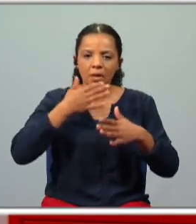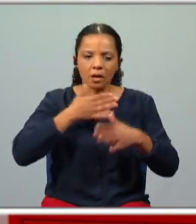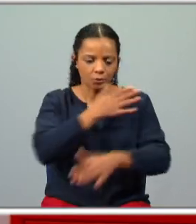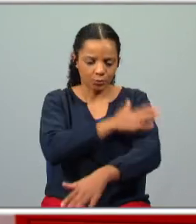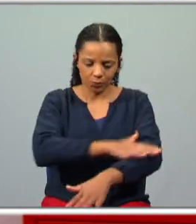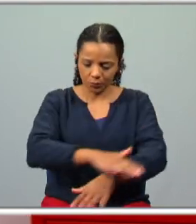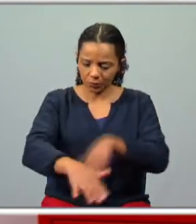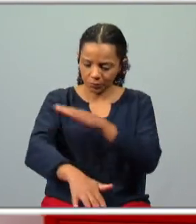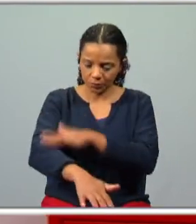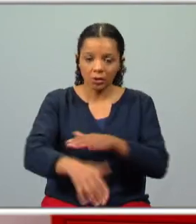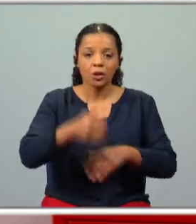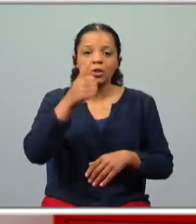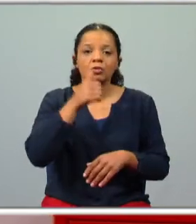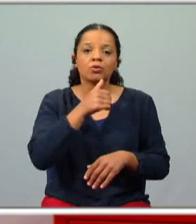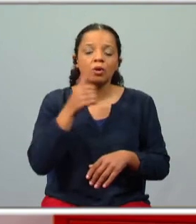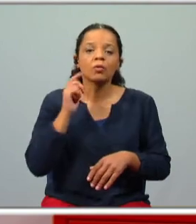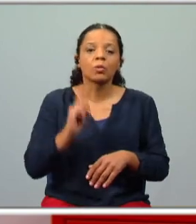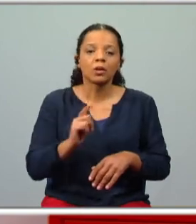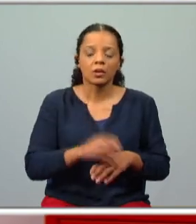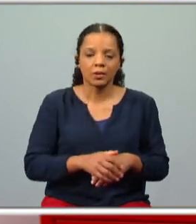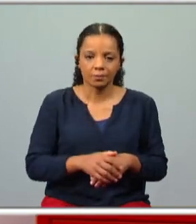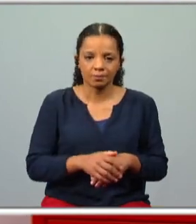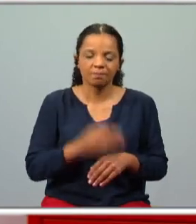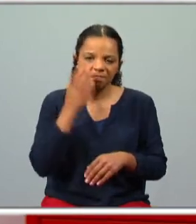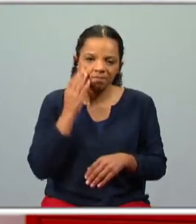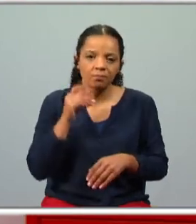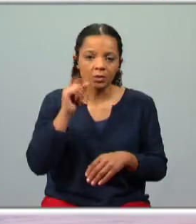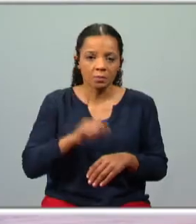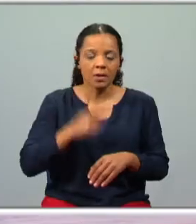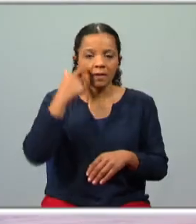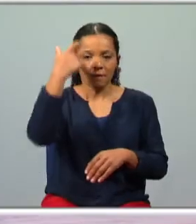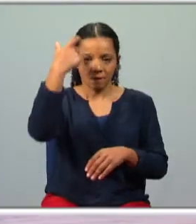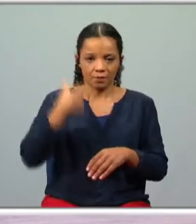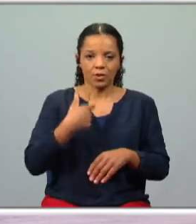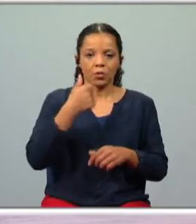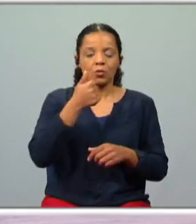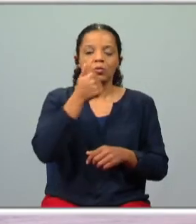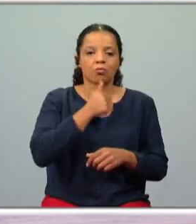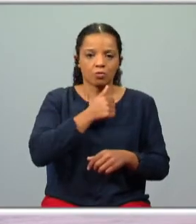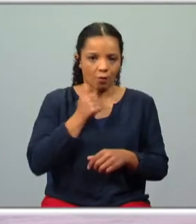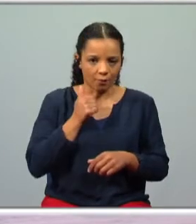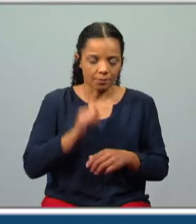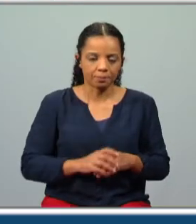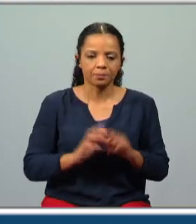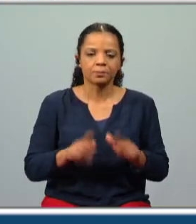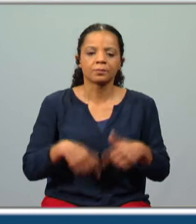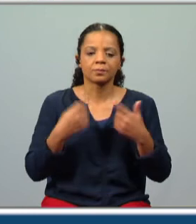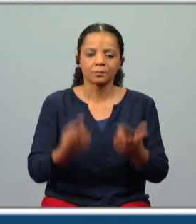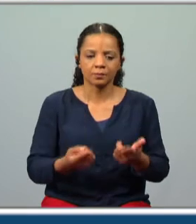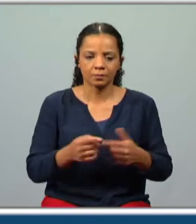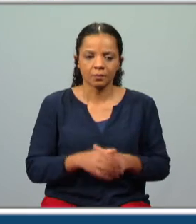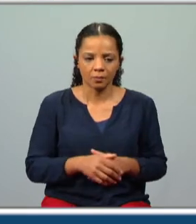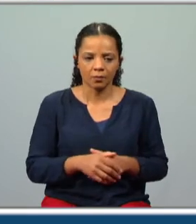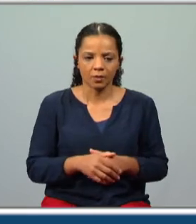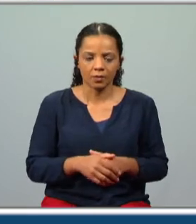vai sofrer a humilhação mas também o sofrimento físico depois verão mais os olhos que